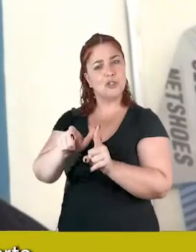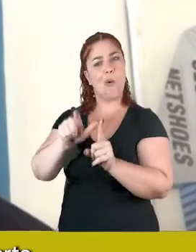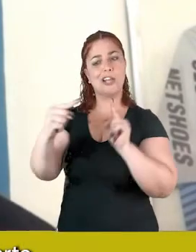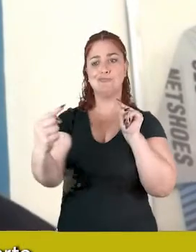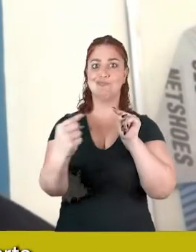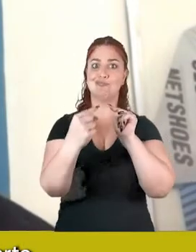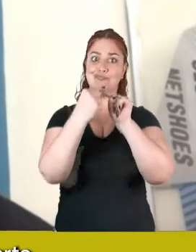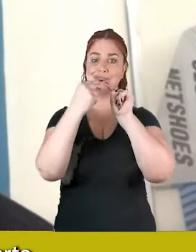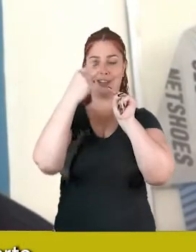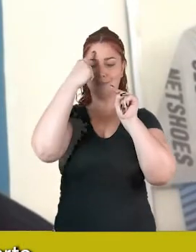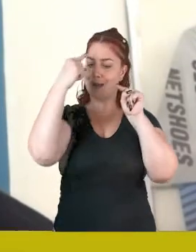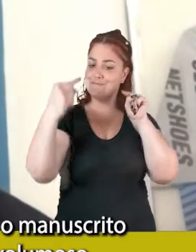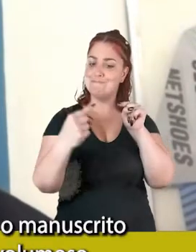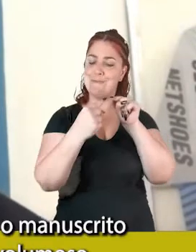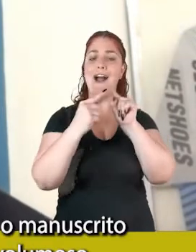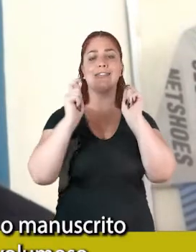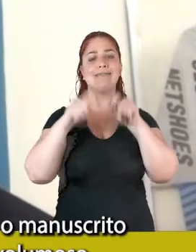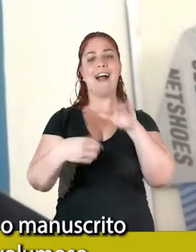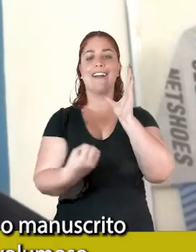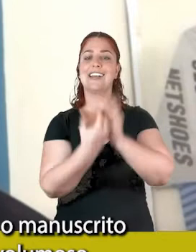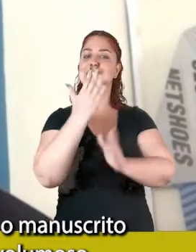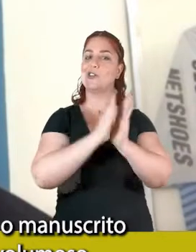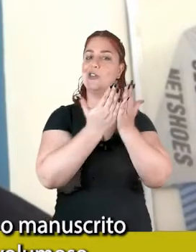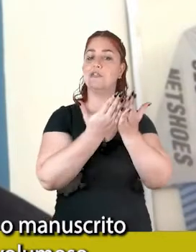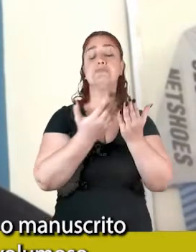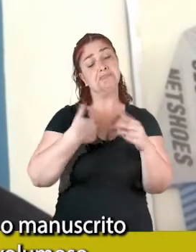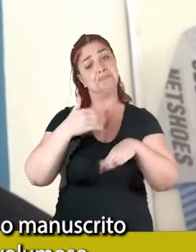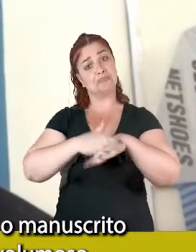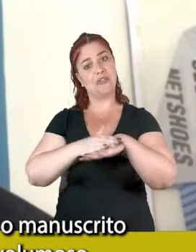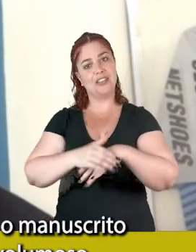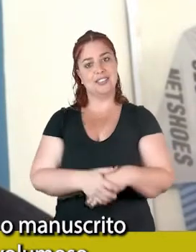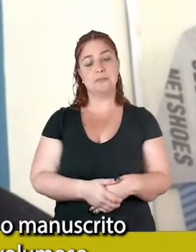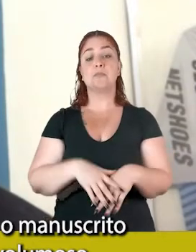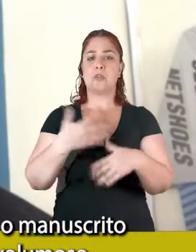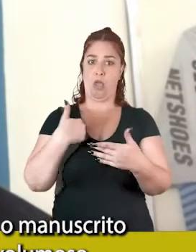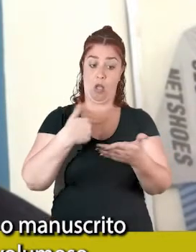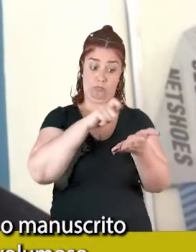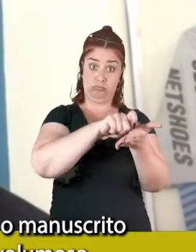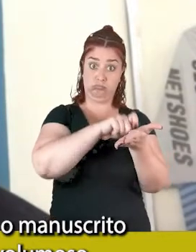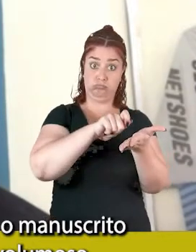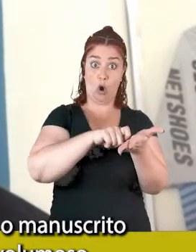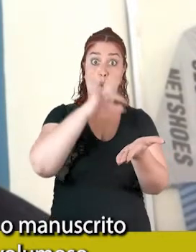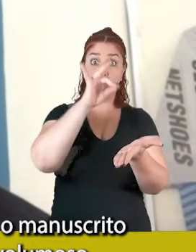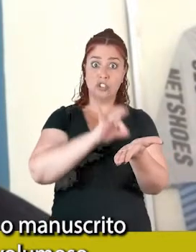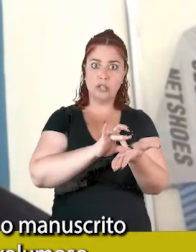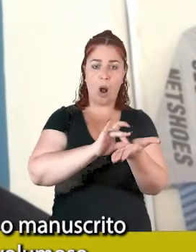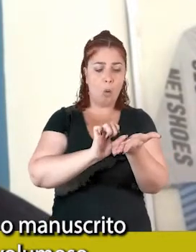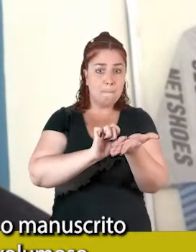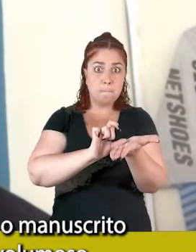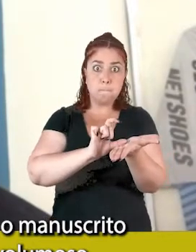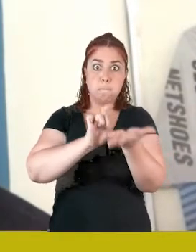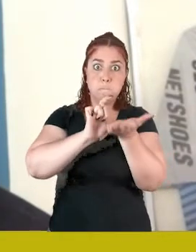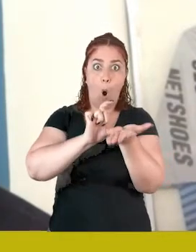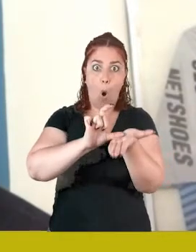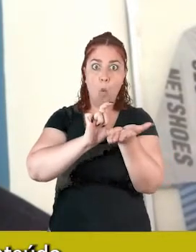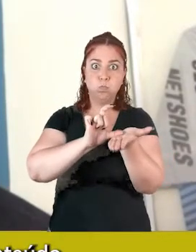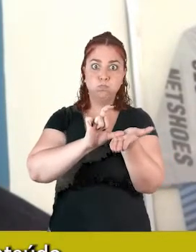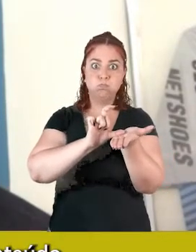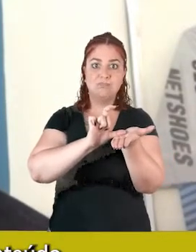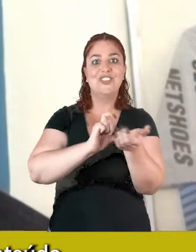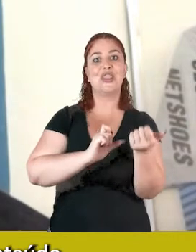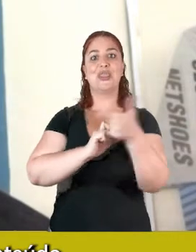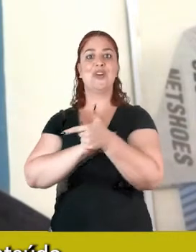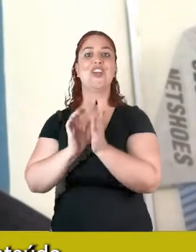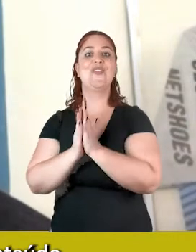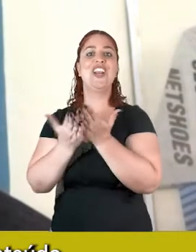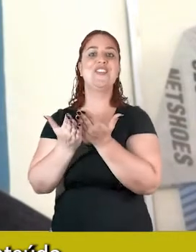quem sabe da série. E foi o que eu fiz, tanto que o manuscrito original é muito mais volumoso daí,